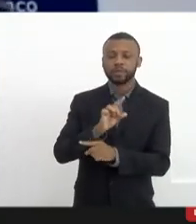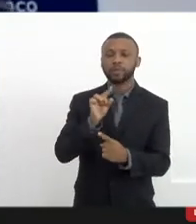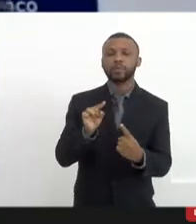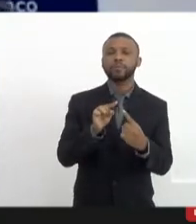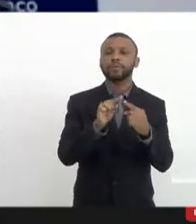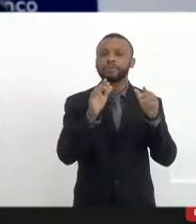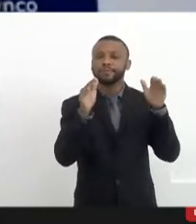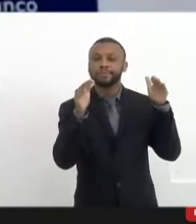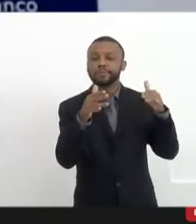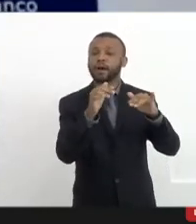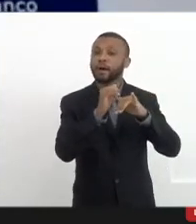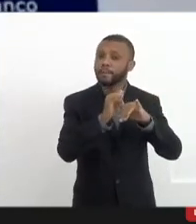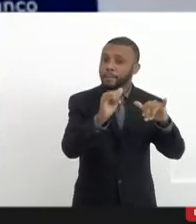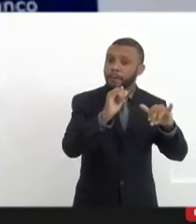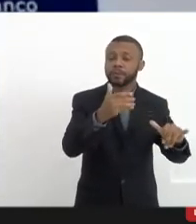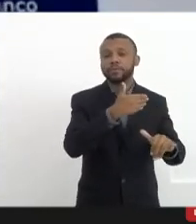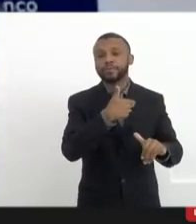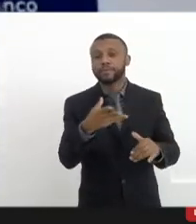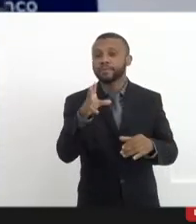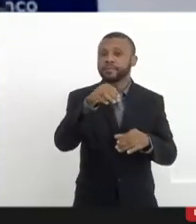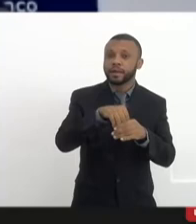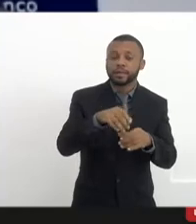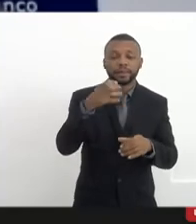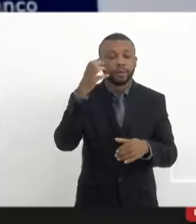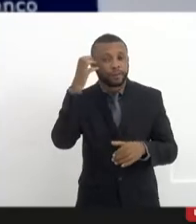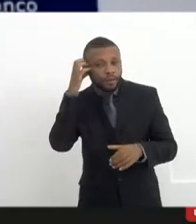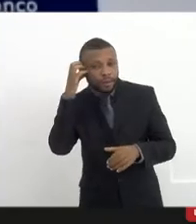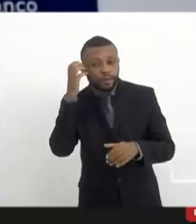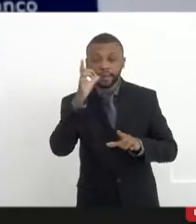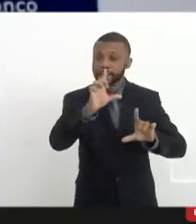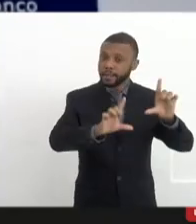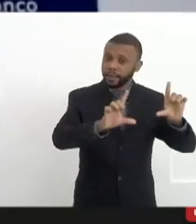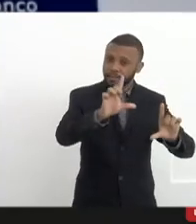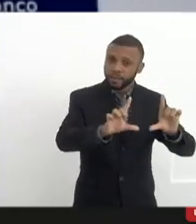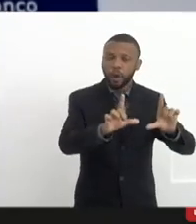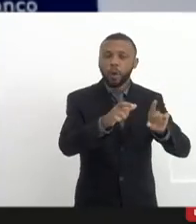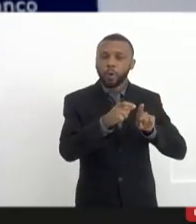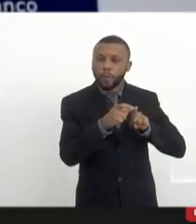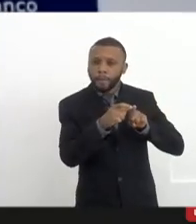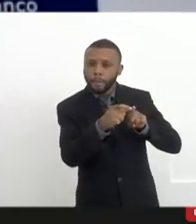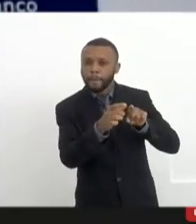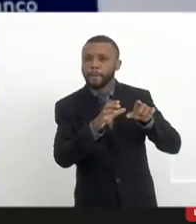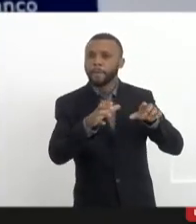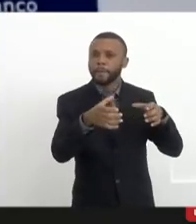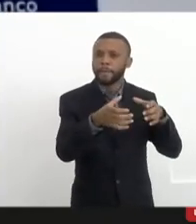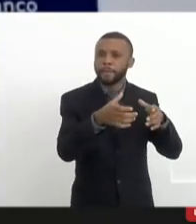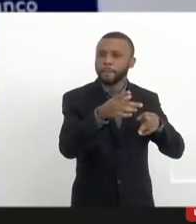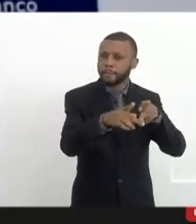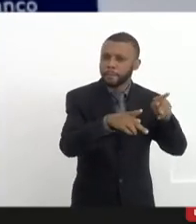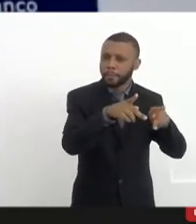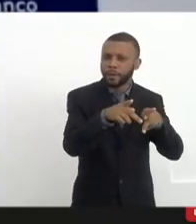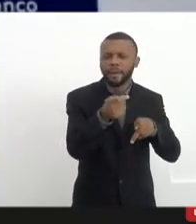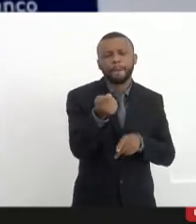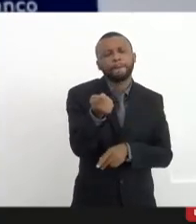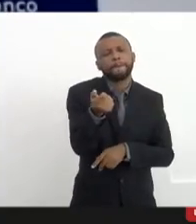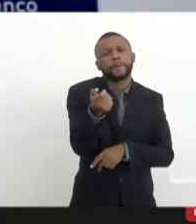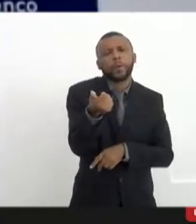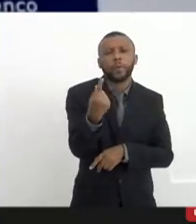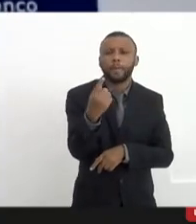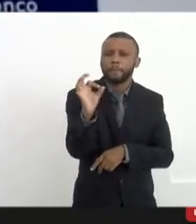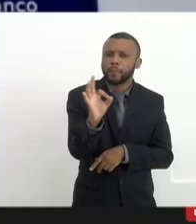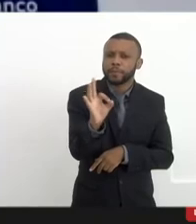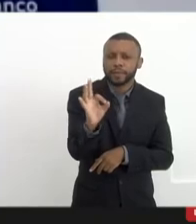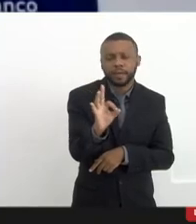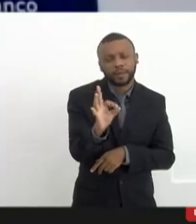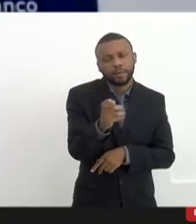publicidade governamental nas rádios e televisões comunitárias. é muito pouco. 1% é pouquíssimo. Sem